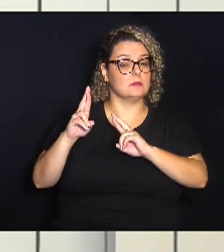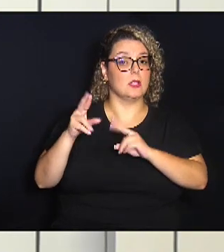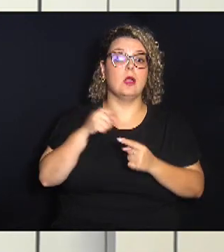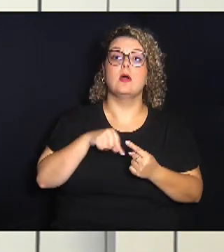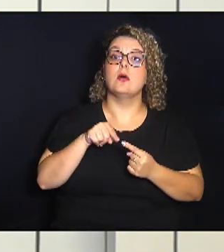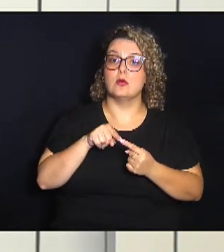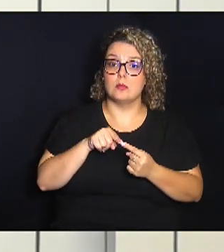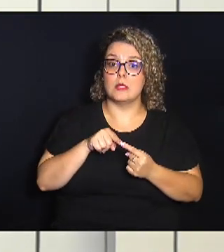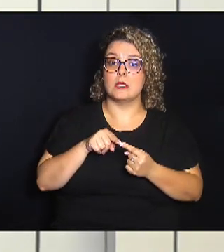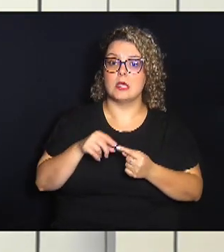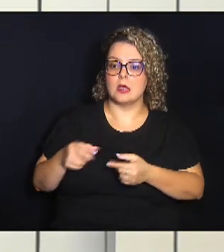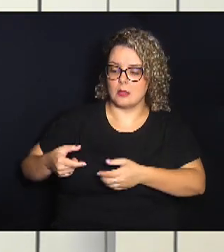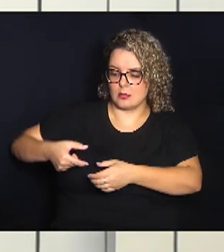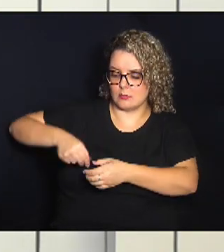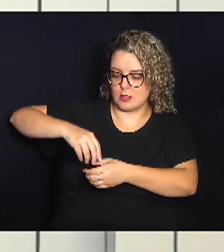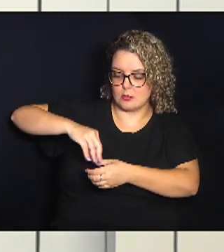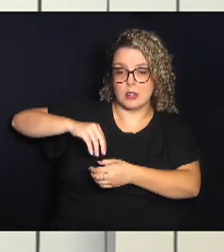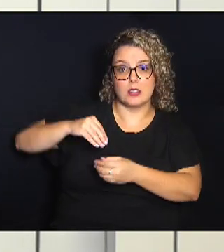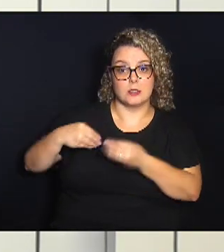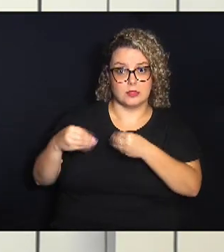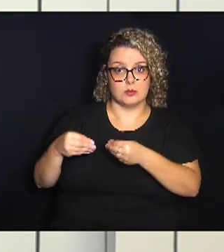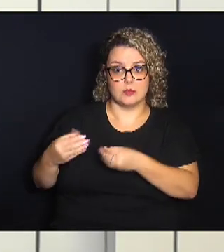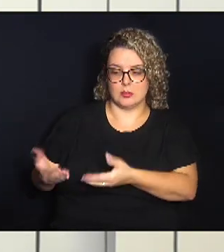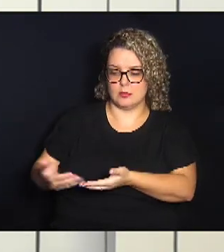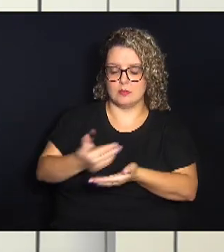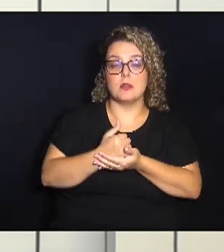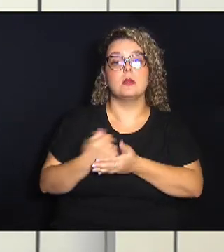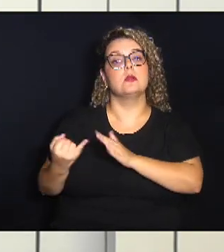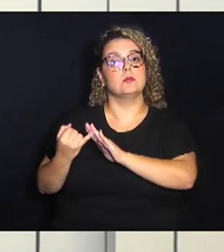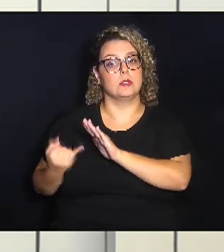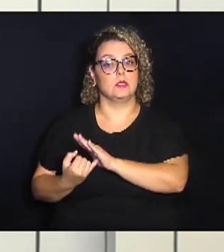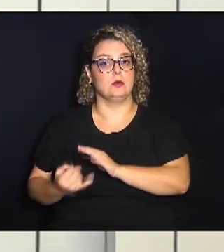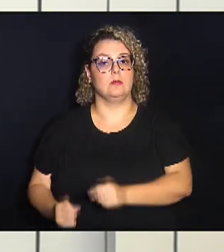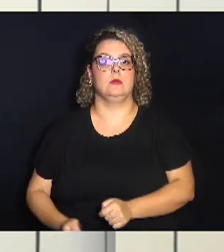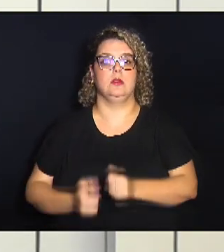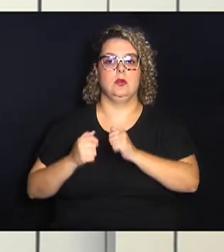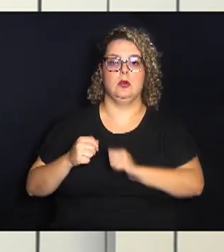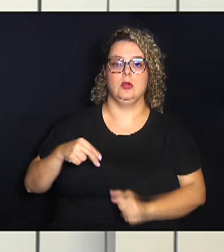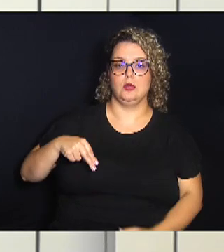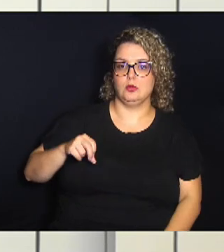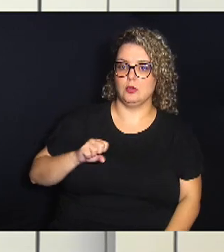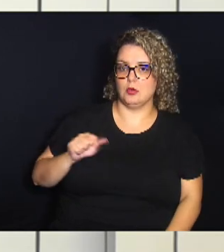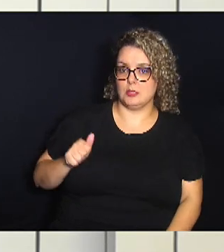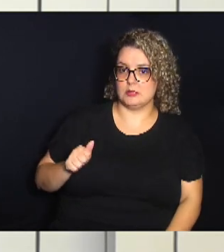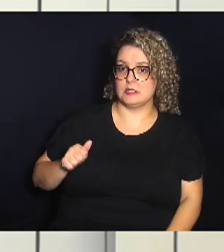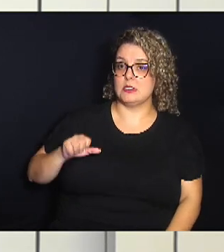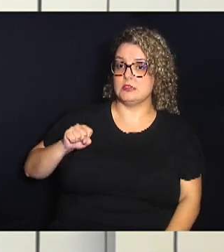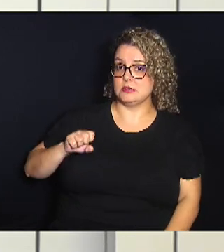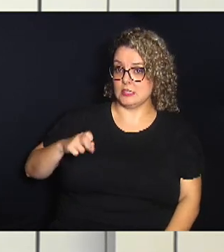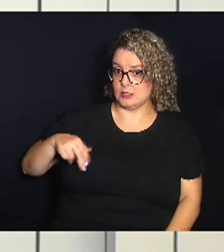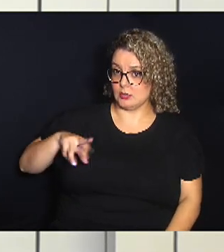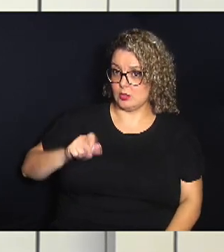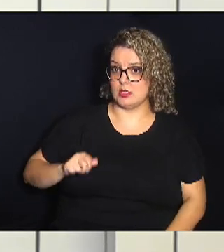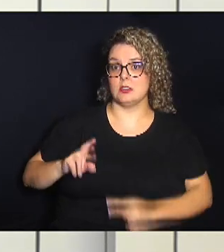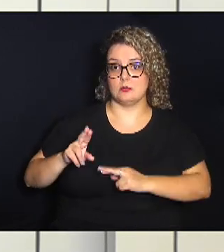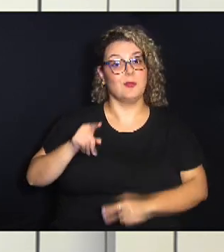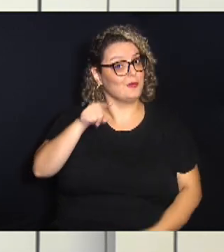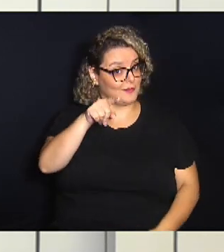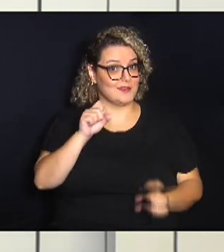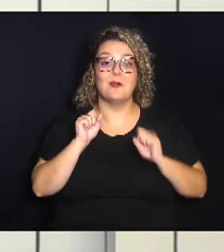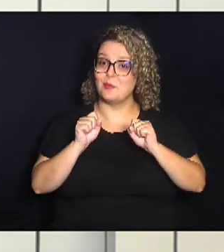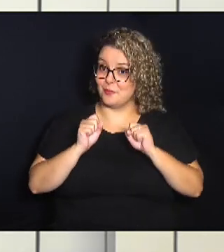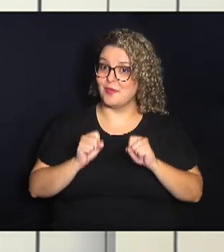arrecadar tampinhas plásticas para a instituição beneficente Nossa Senhora da Esperança. E você também